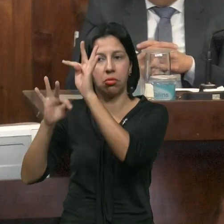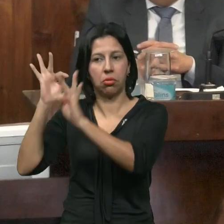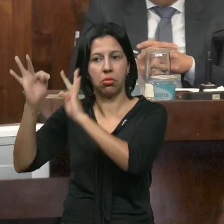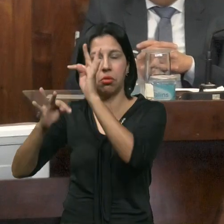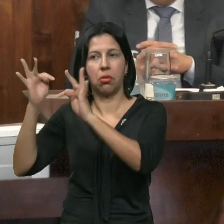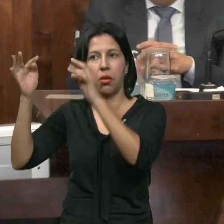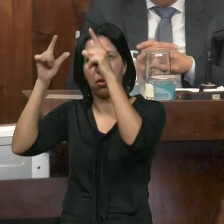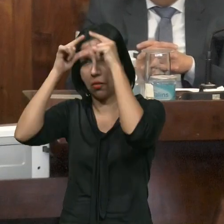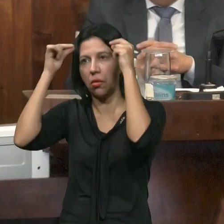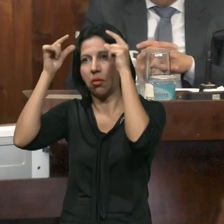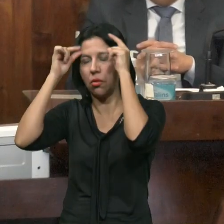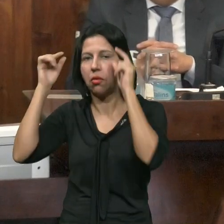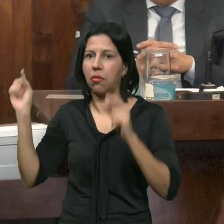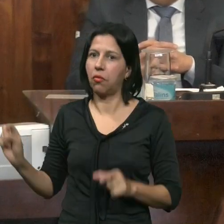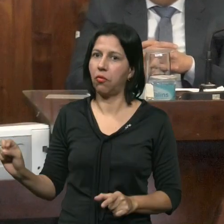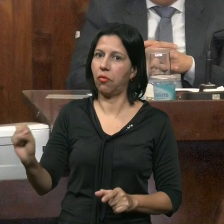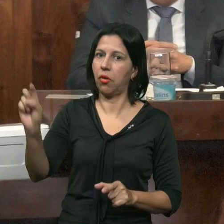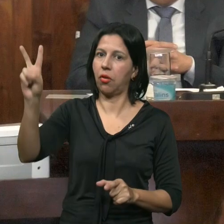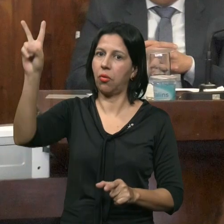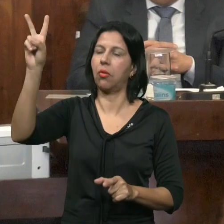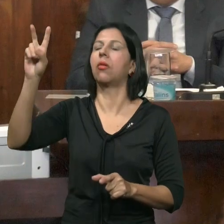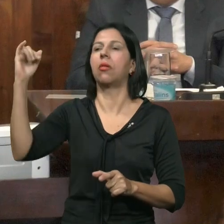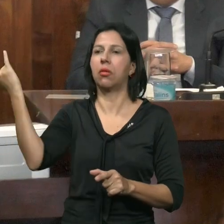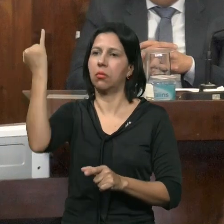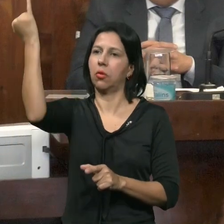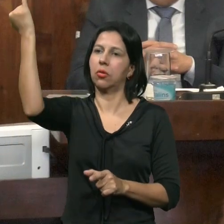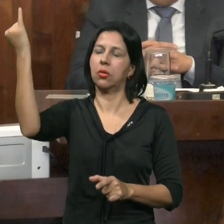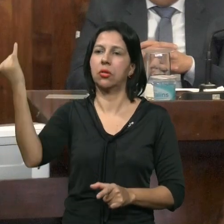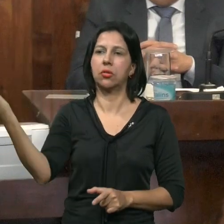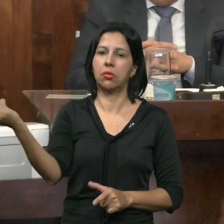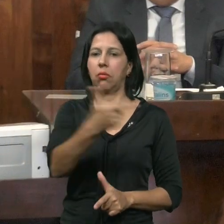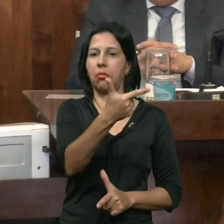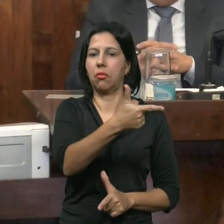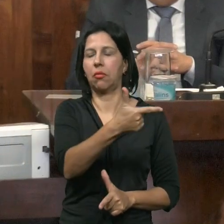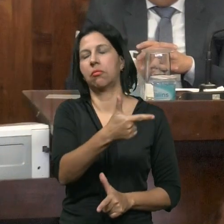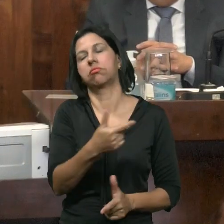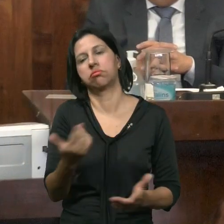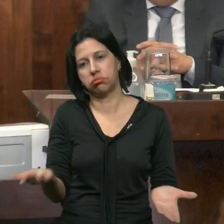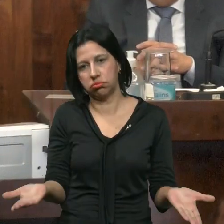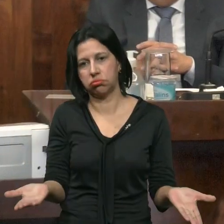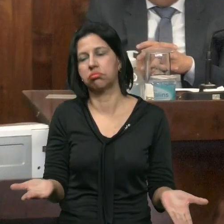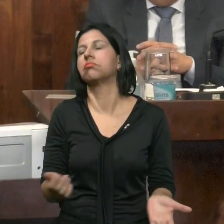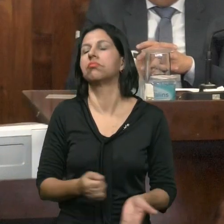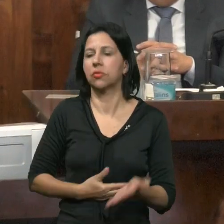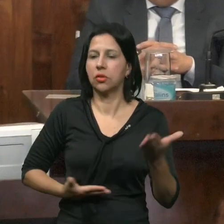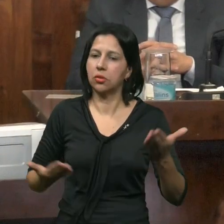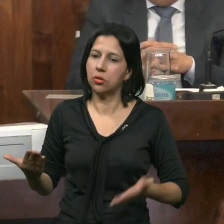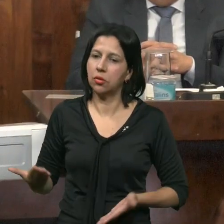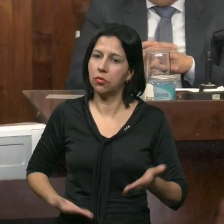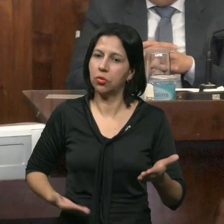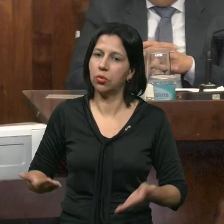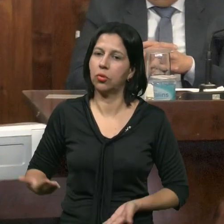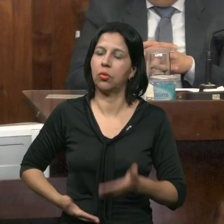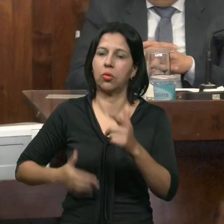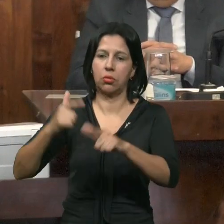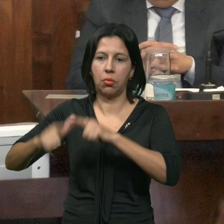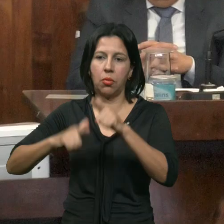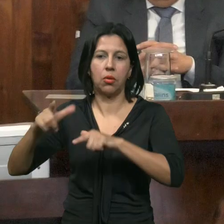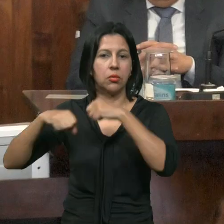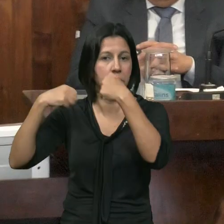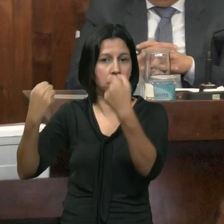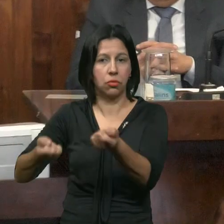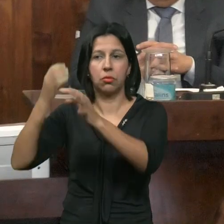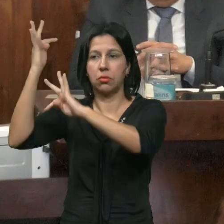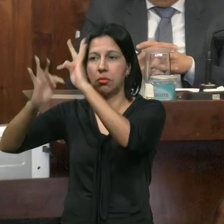Momento Seria Mais Importante Do Que Qualquer Outro Tipo De Valorizar O Servidor Em Especial Estão Tratando Especificamente Do Técnico De